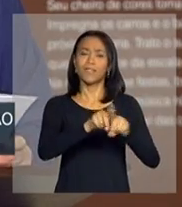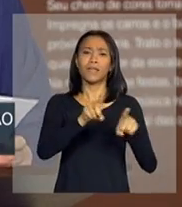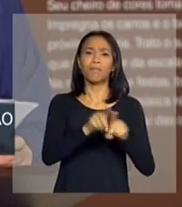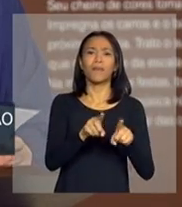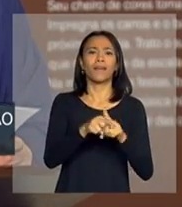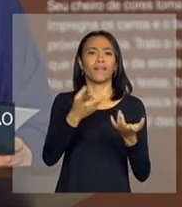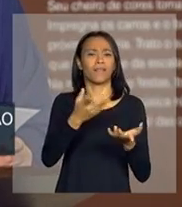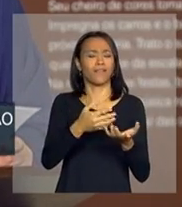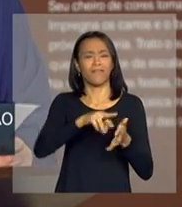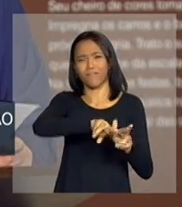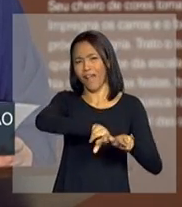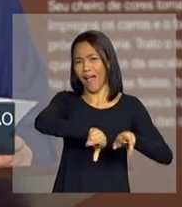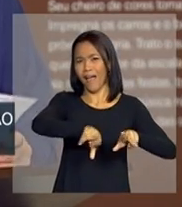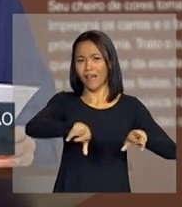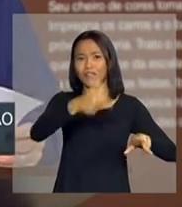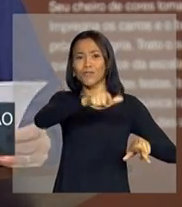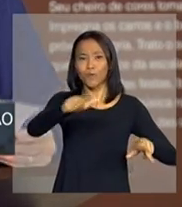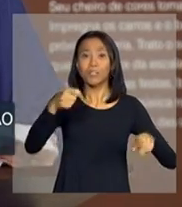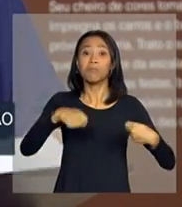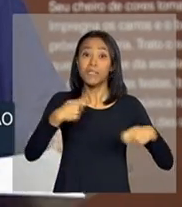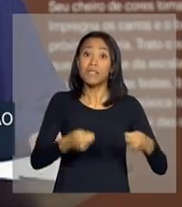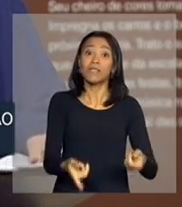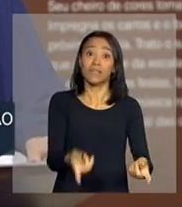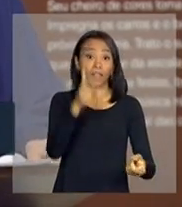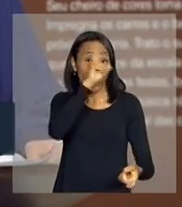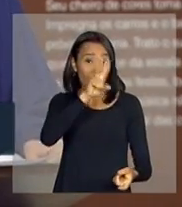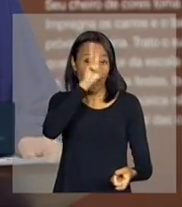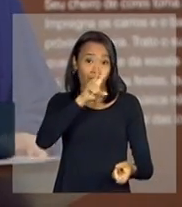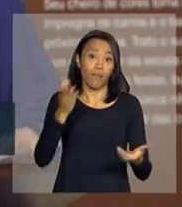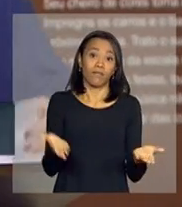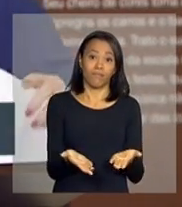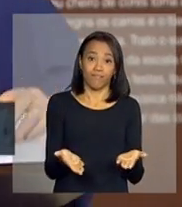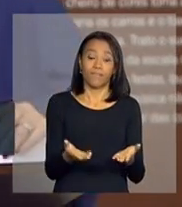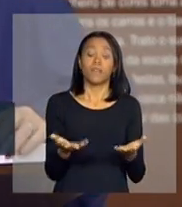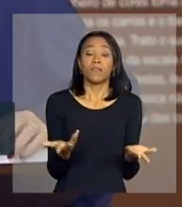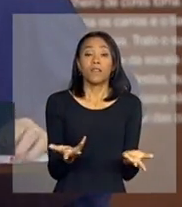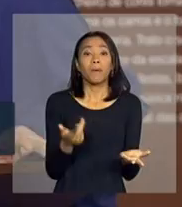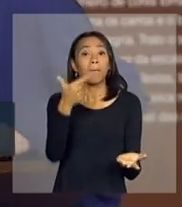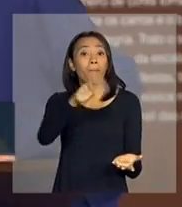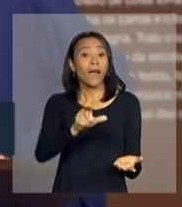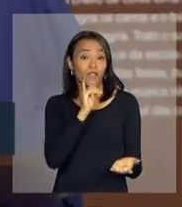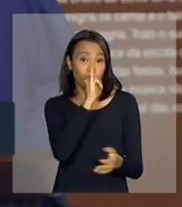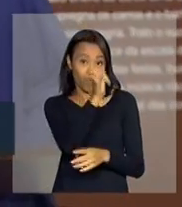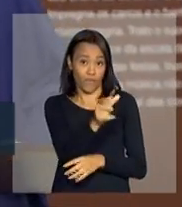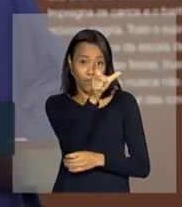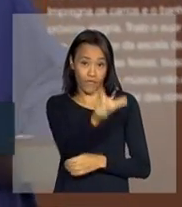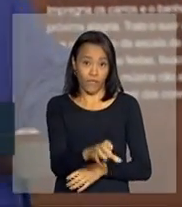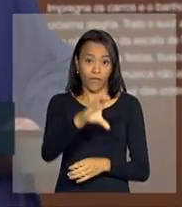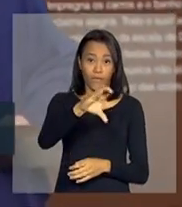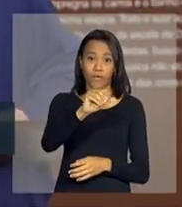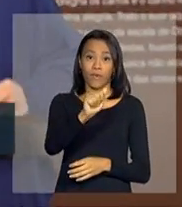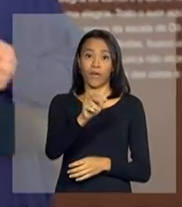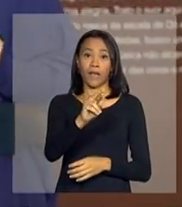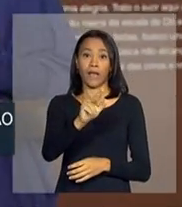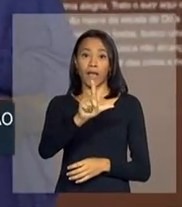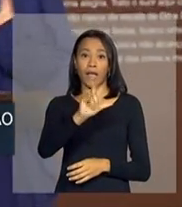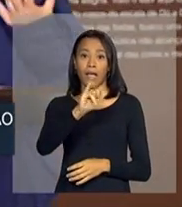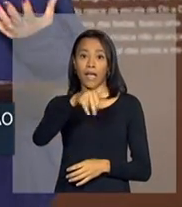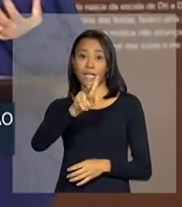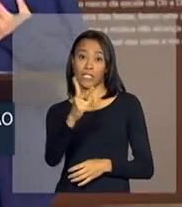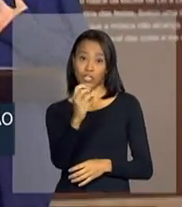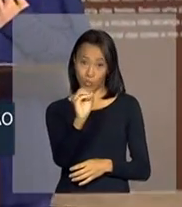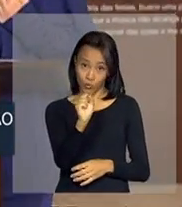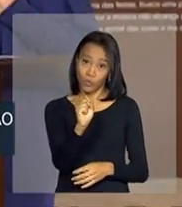tudo isso que precisa ser resgatado. Por tudo isso, mas muito mais, Carlinhos, o que eu vejo de